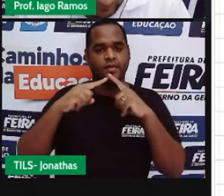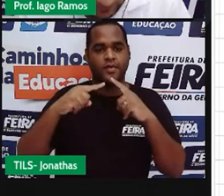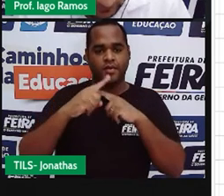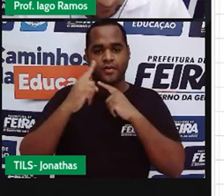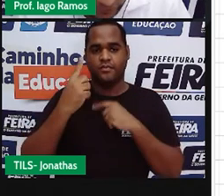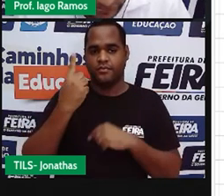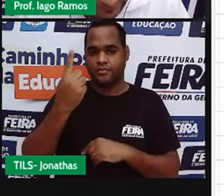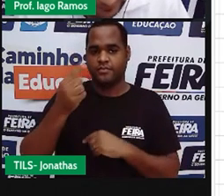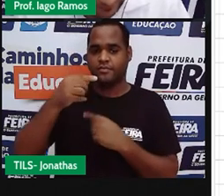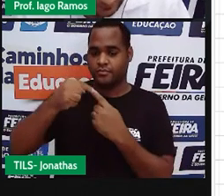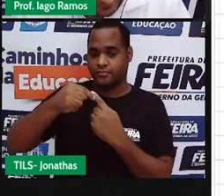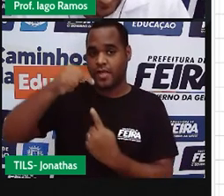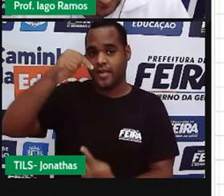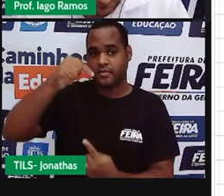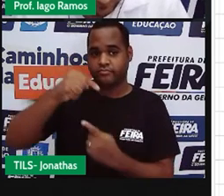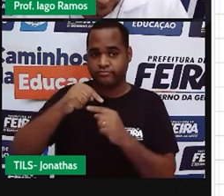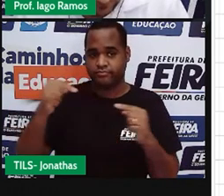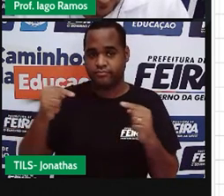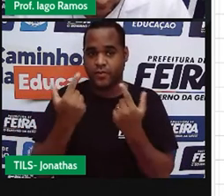um segmento de reta.